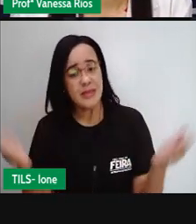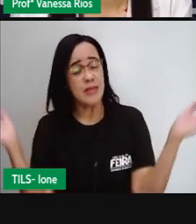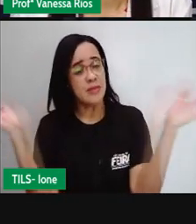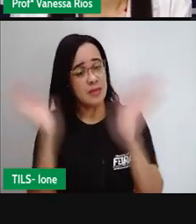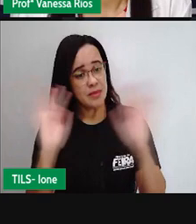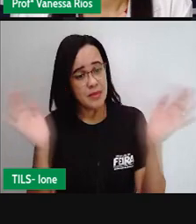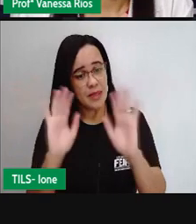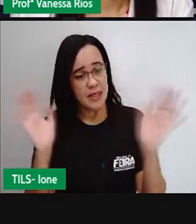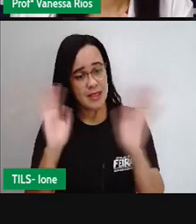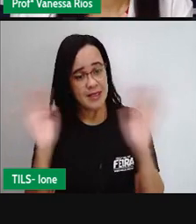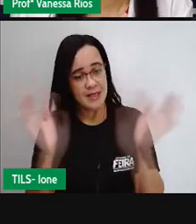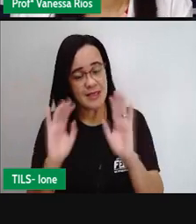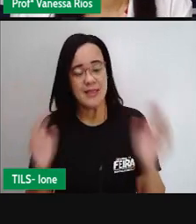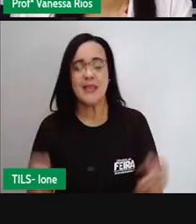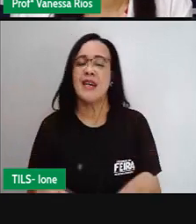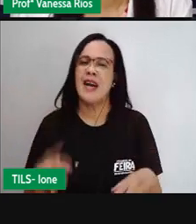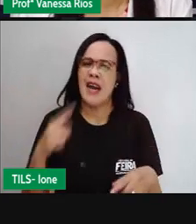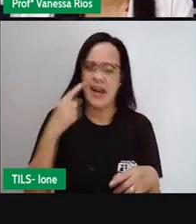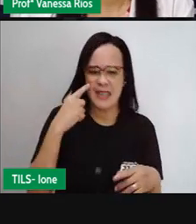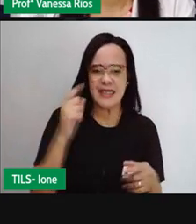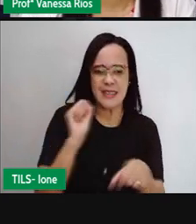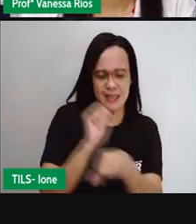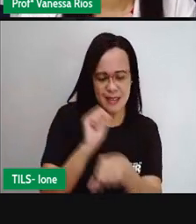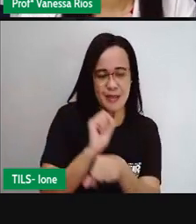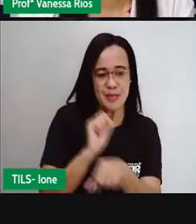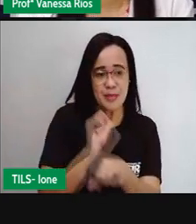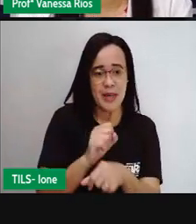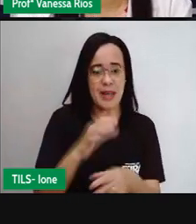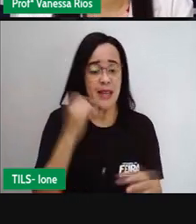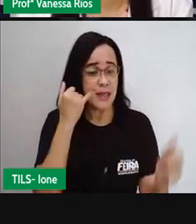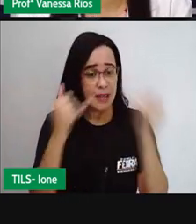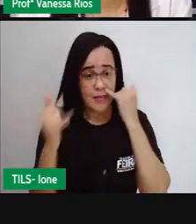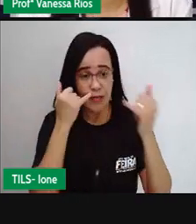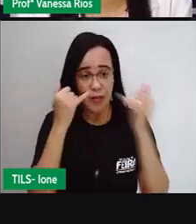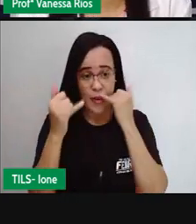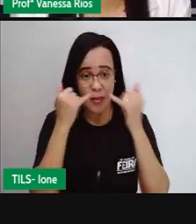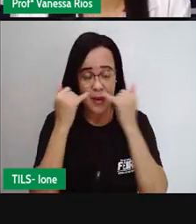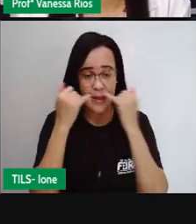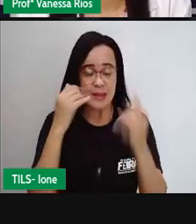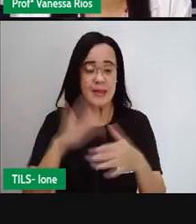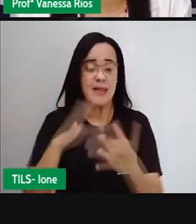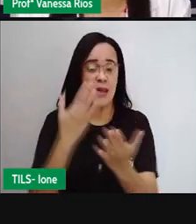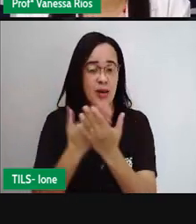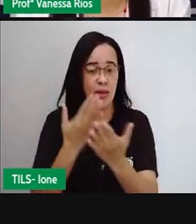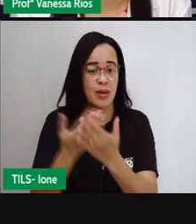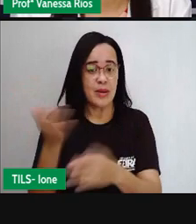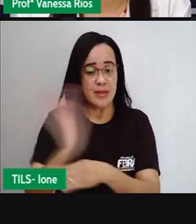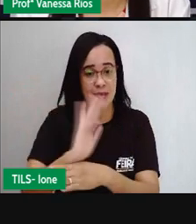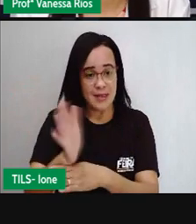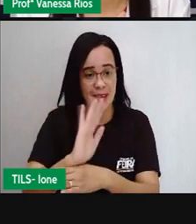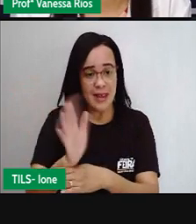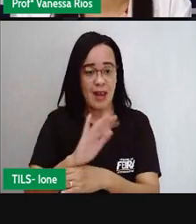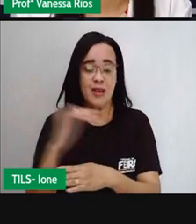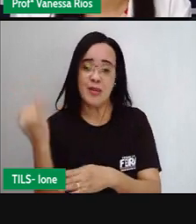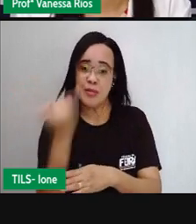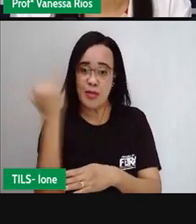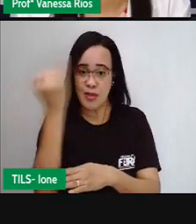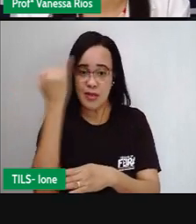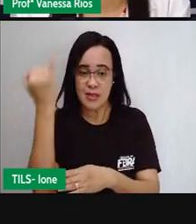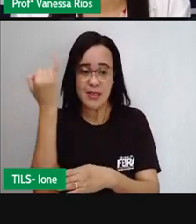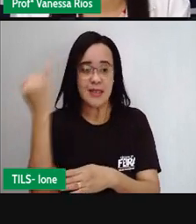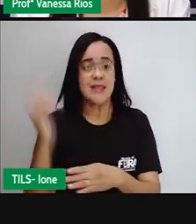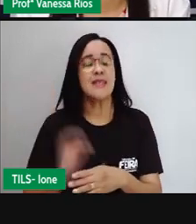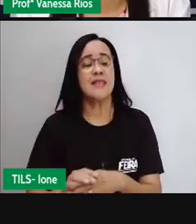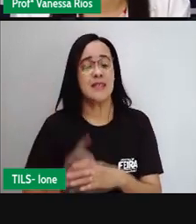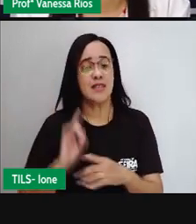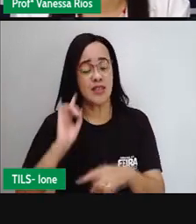importantes e que você, com as informações dessa videoaula, possa dar continuidade com as atividades que a sua pró ou